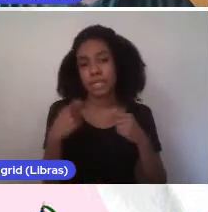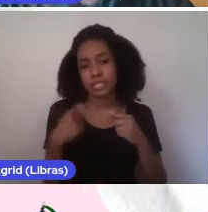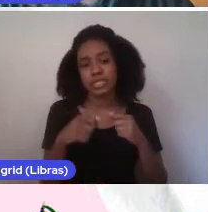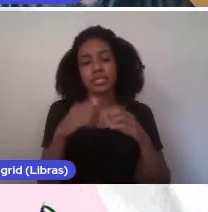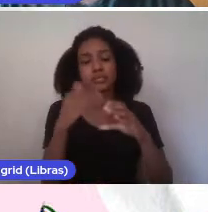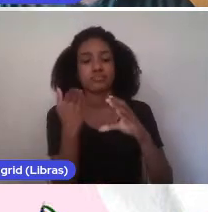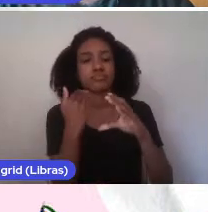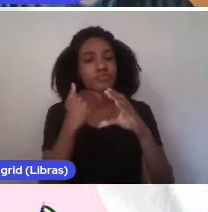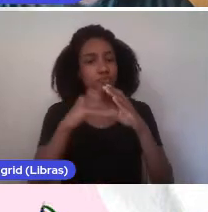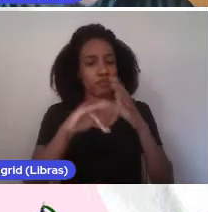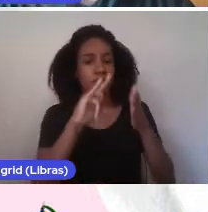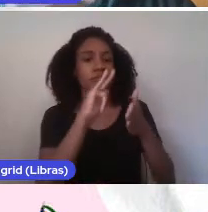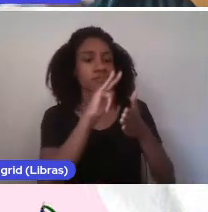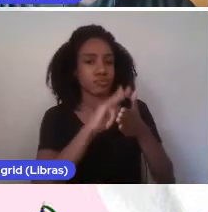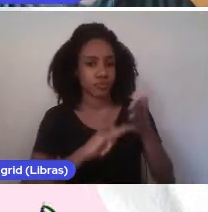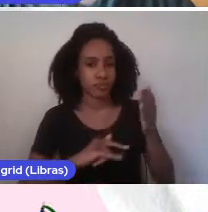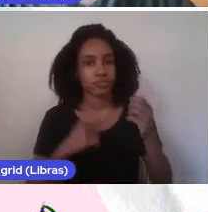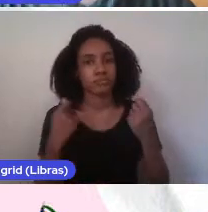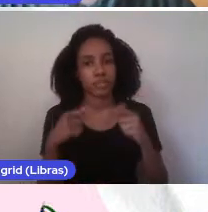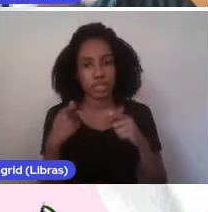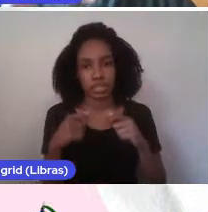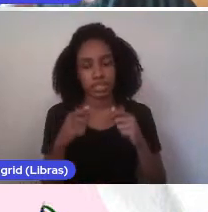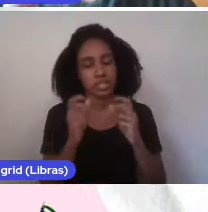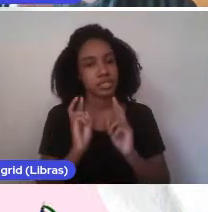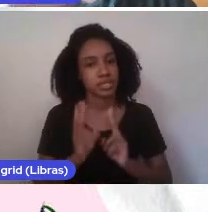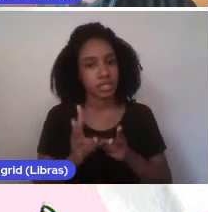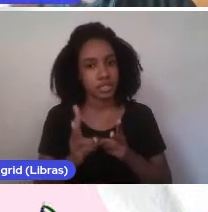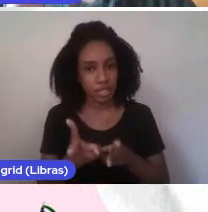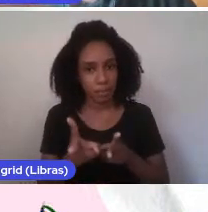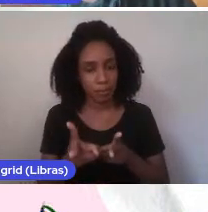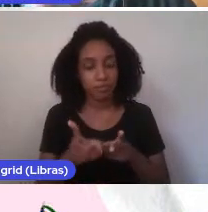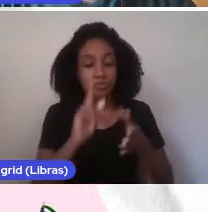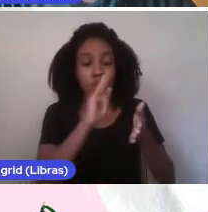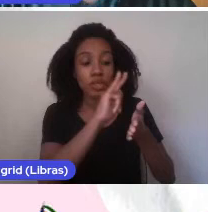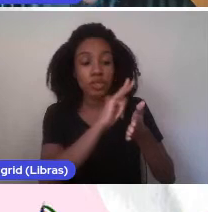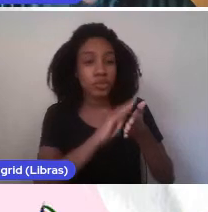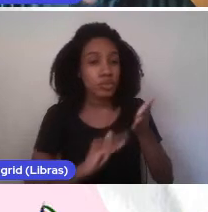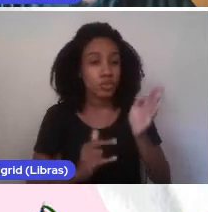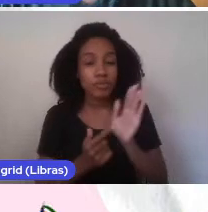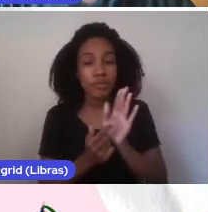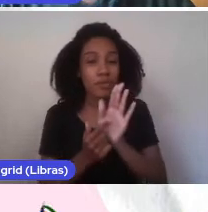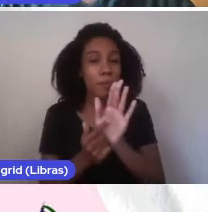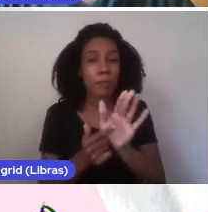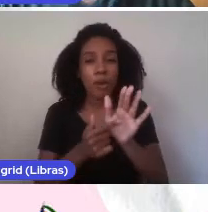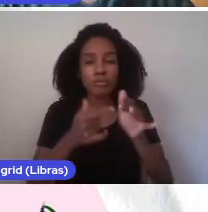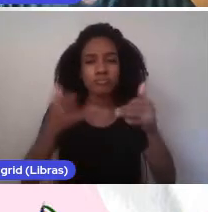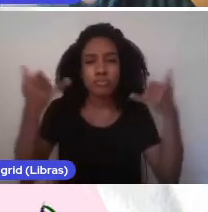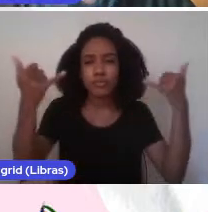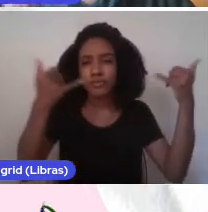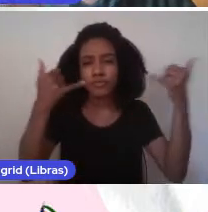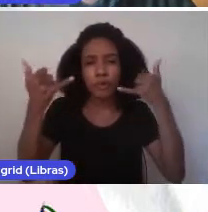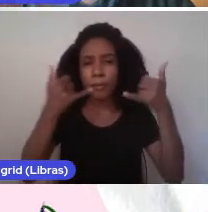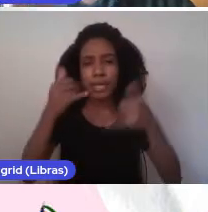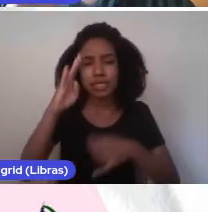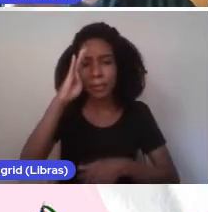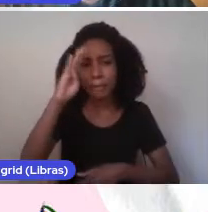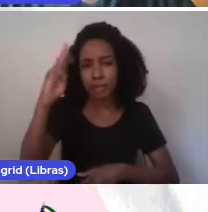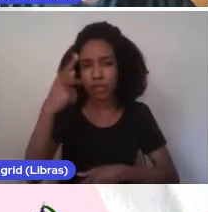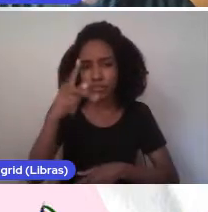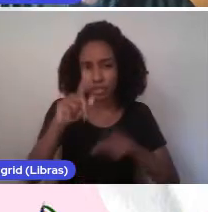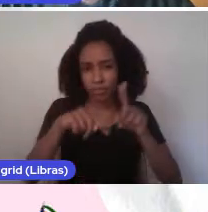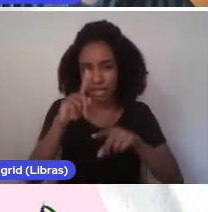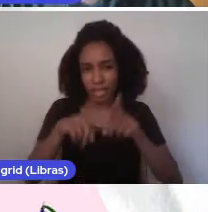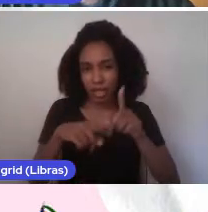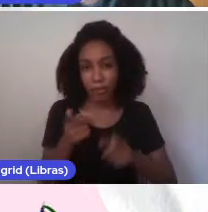deste formulário de envio. Este documento terá as principais informações sobre o seu material. Acompanhe comigo